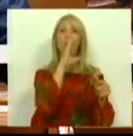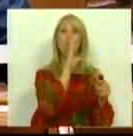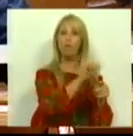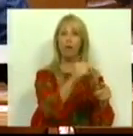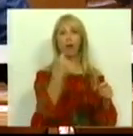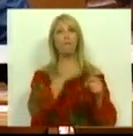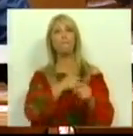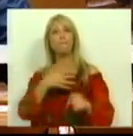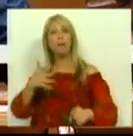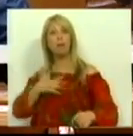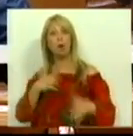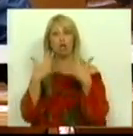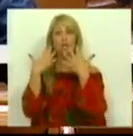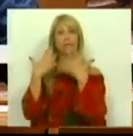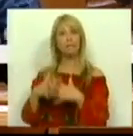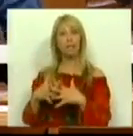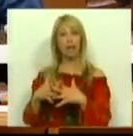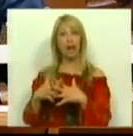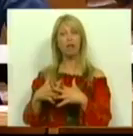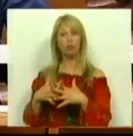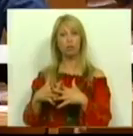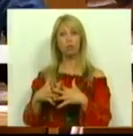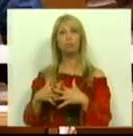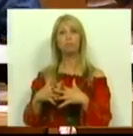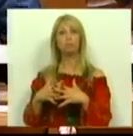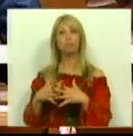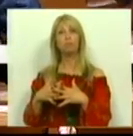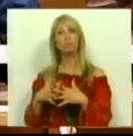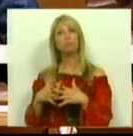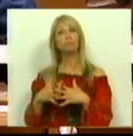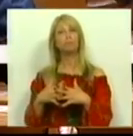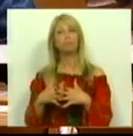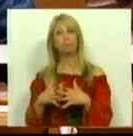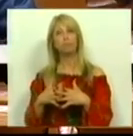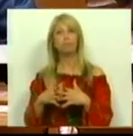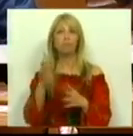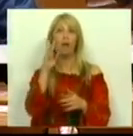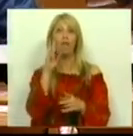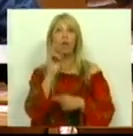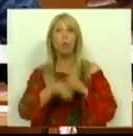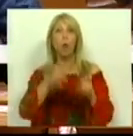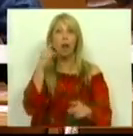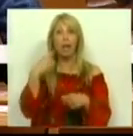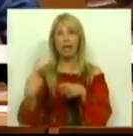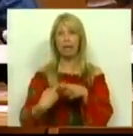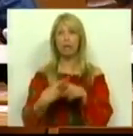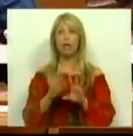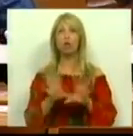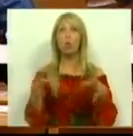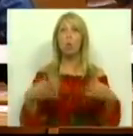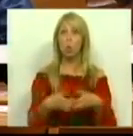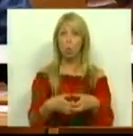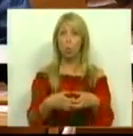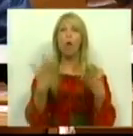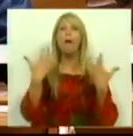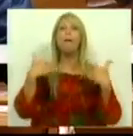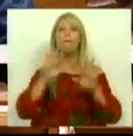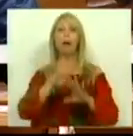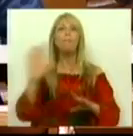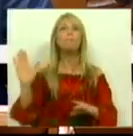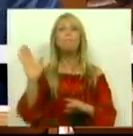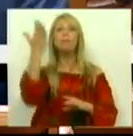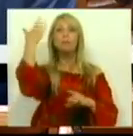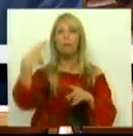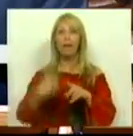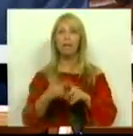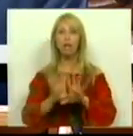empregadores e sindicatos, tendo em consideração os seus interesses grupais, mas acima de tudo o interesse coletivo